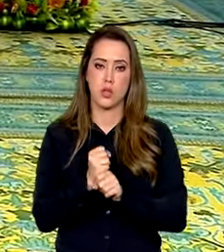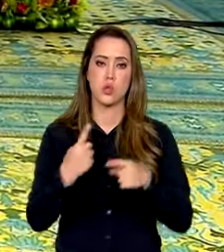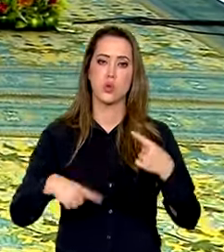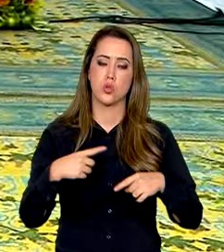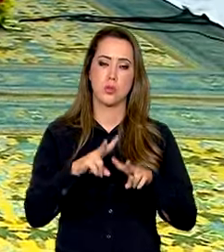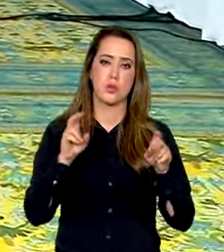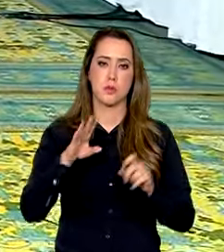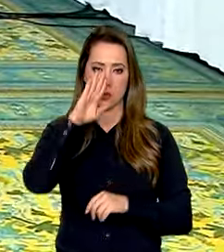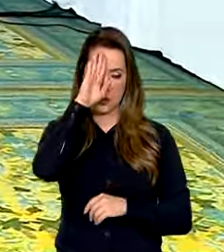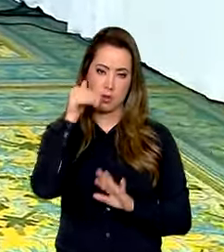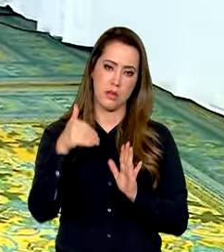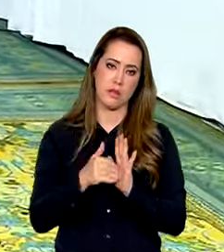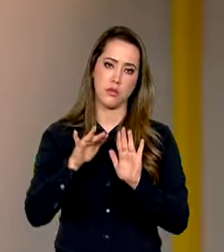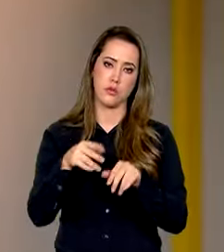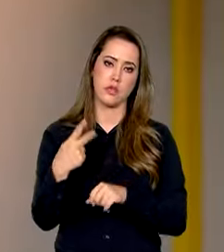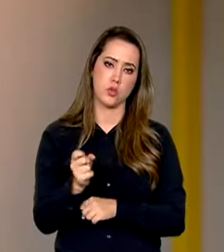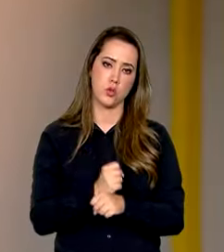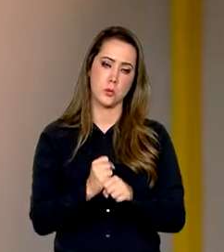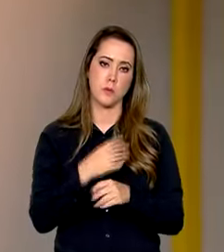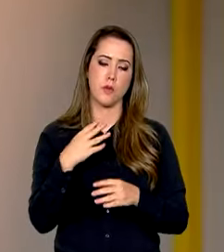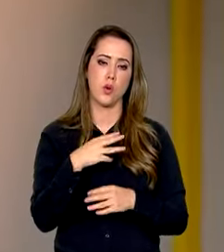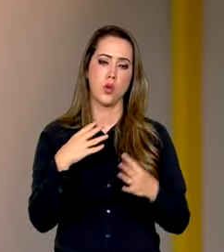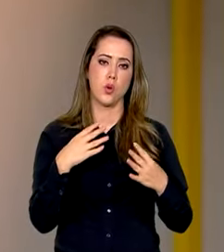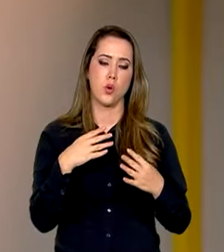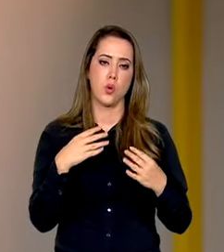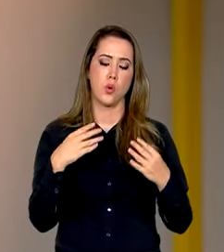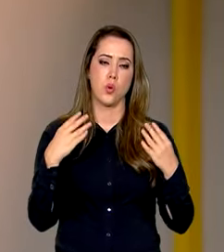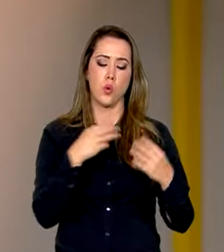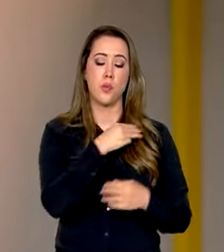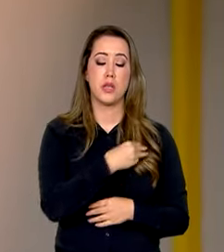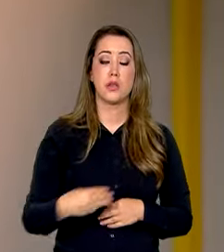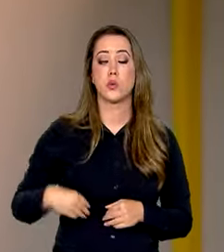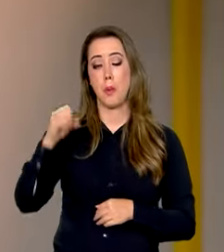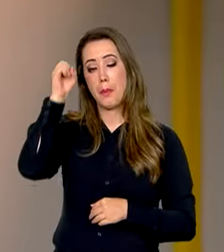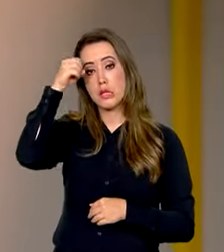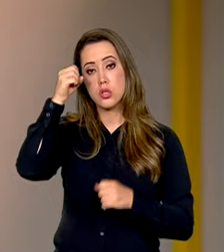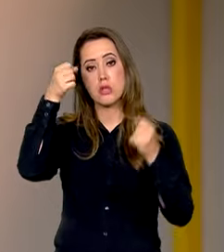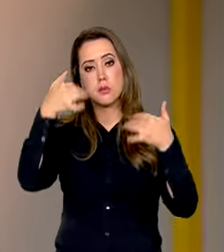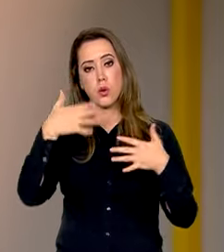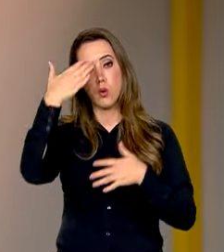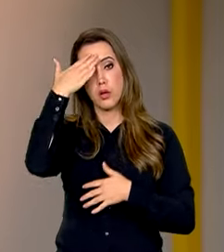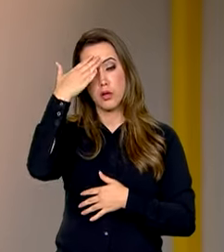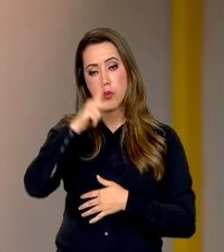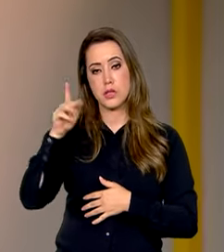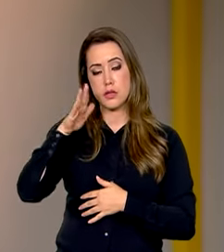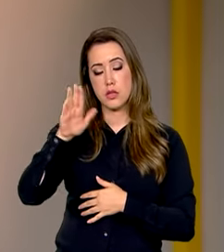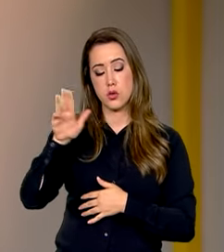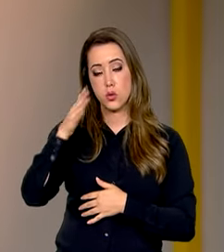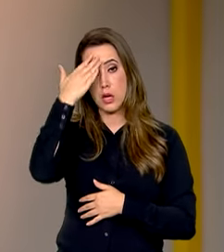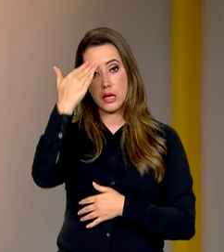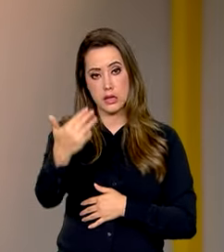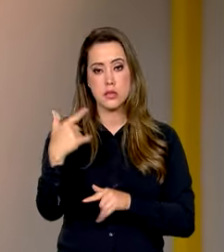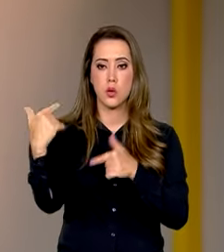prioritárias até o fim do ano. O ministro Alexandre Padilha disse que o presidente agradeceu o trabalho dos líderes e dos